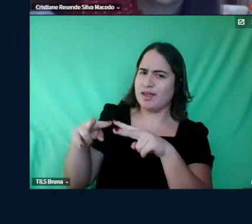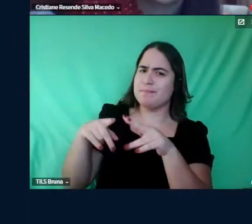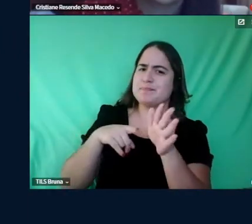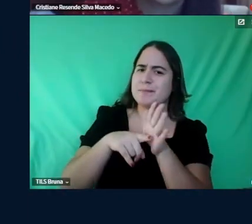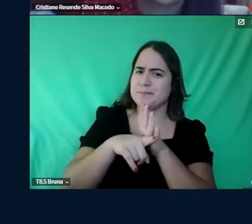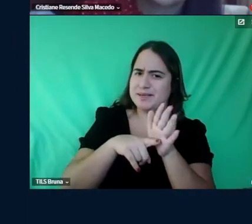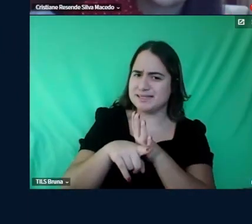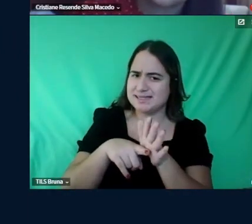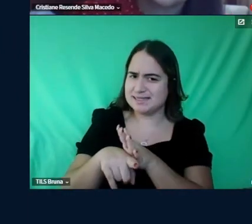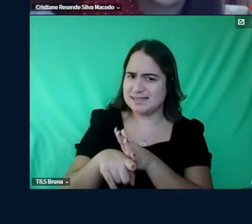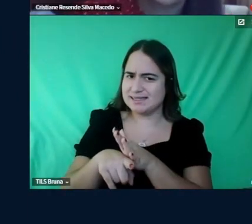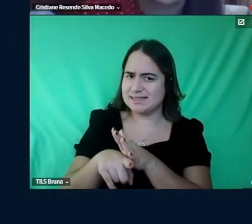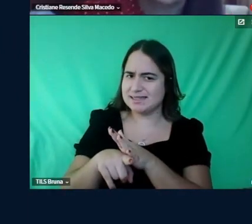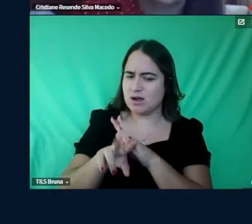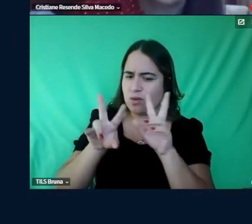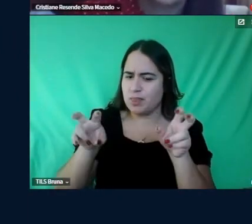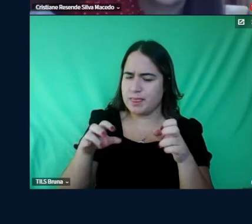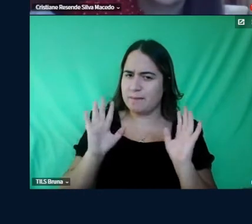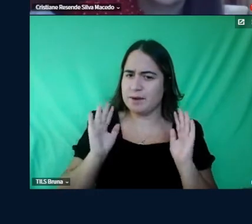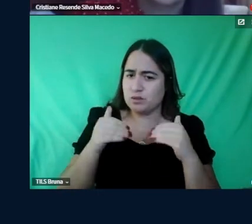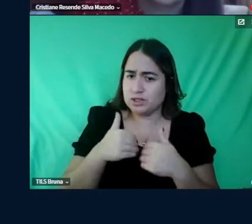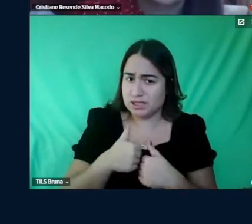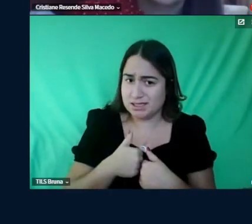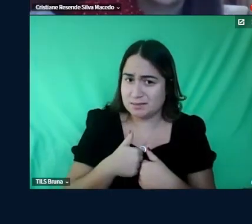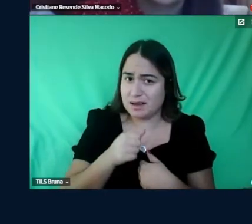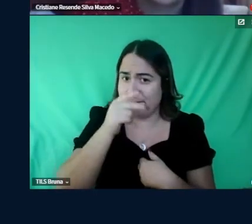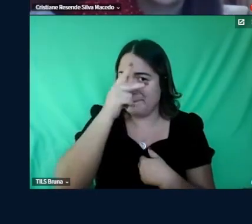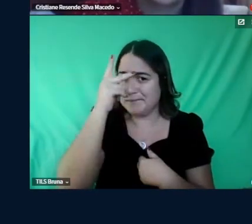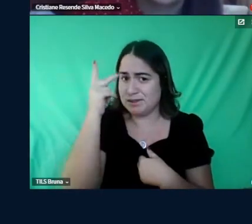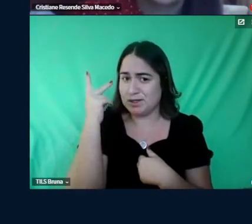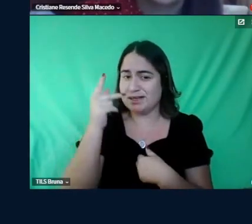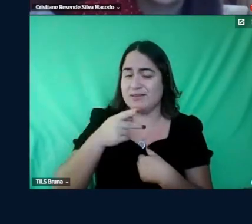sobre autismo as pessoas estão falando da criança